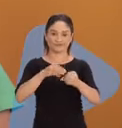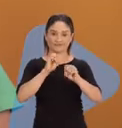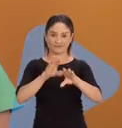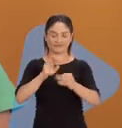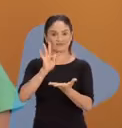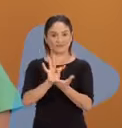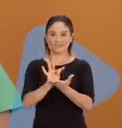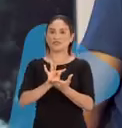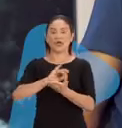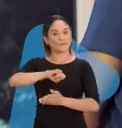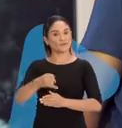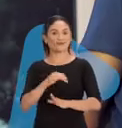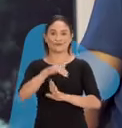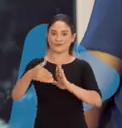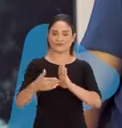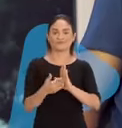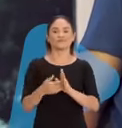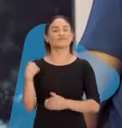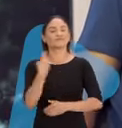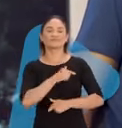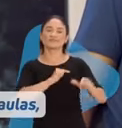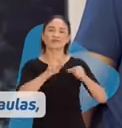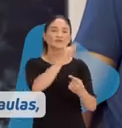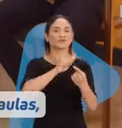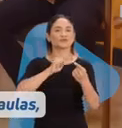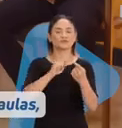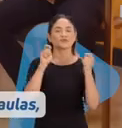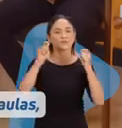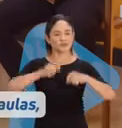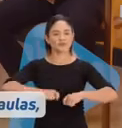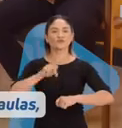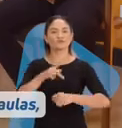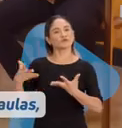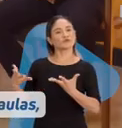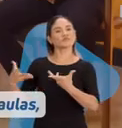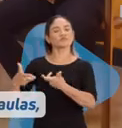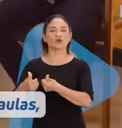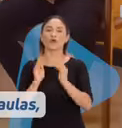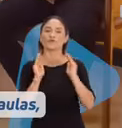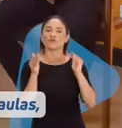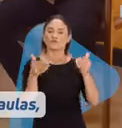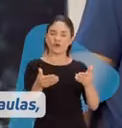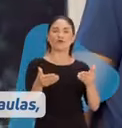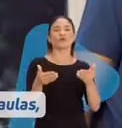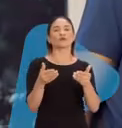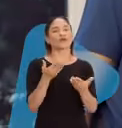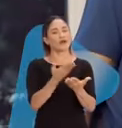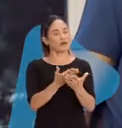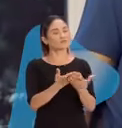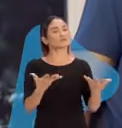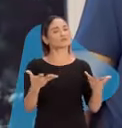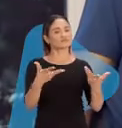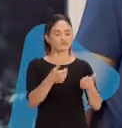talentos não são mais perdidos. E nós vamos trabalhar para que a formação dos nossos professores esteja sempre voltada para boas aulas,